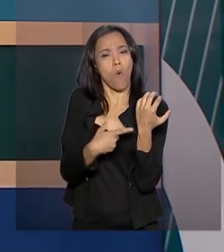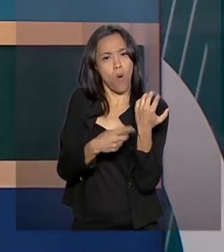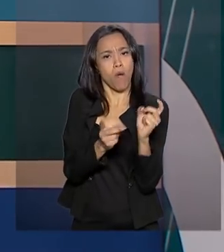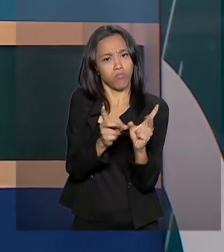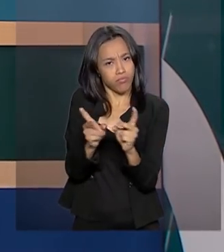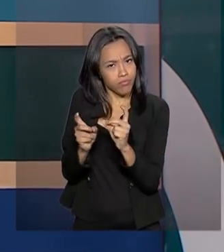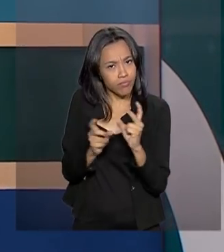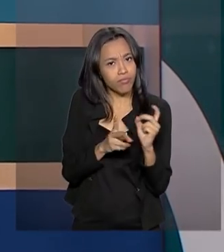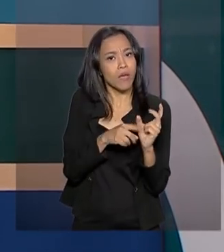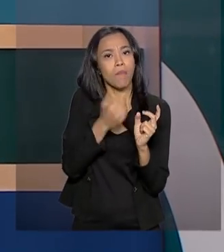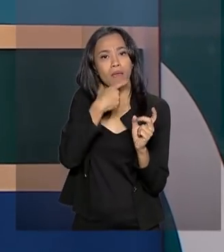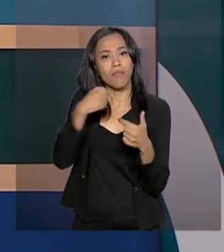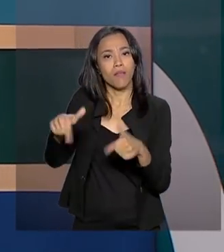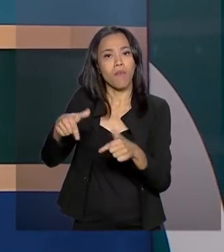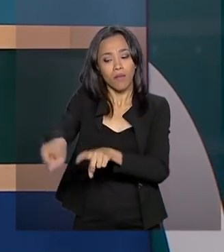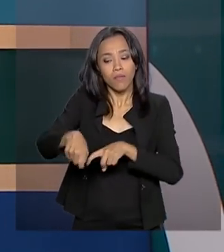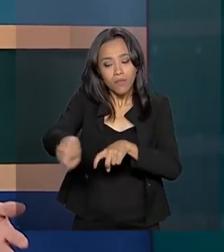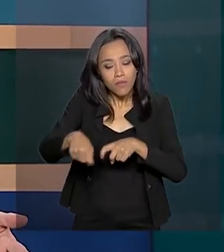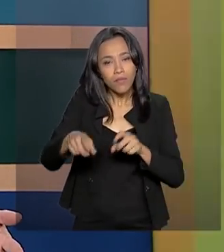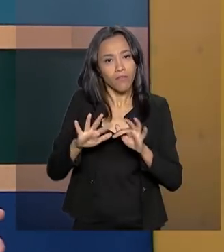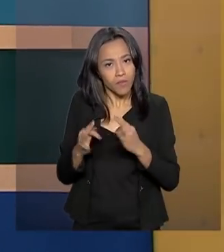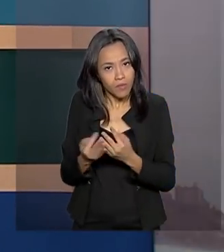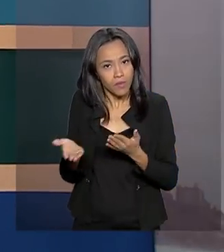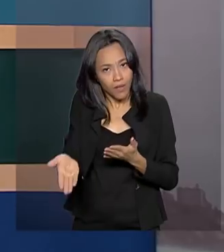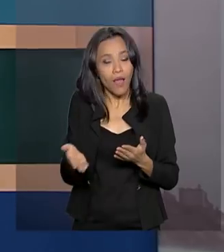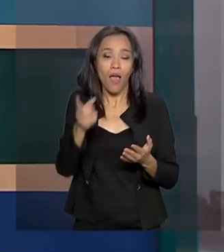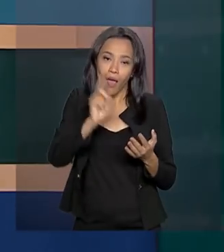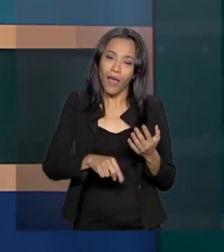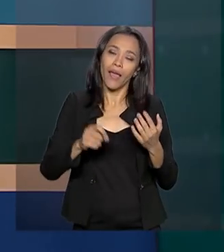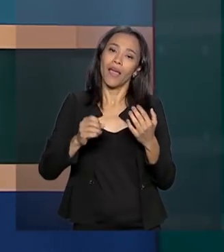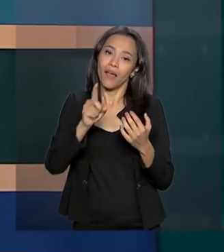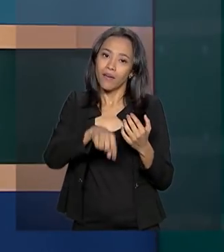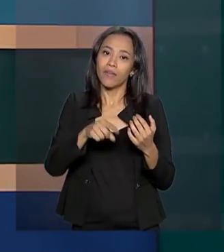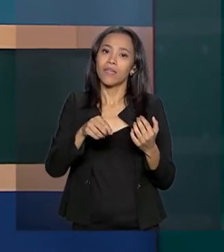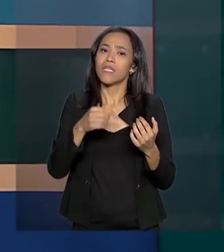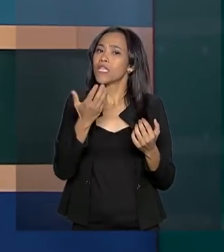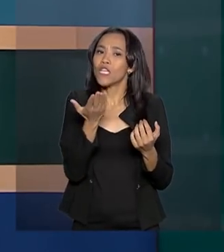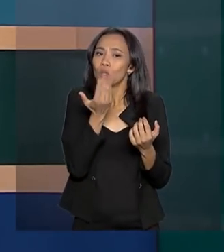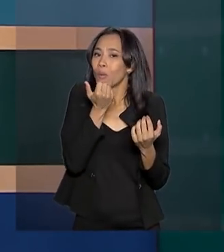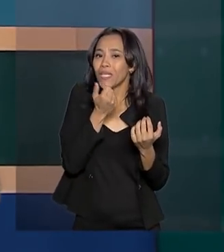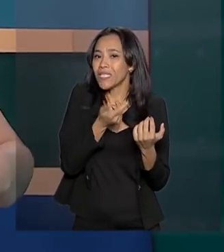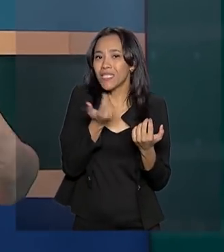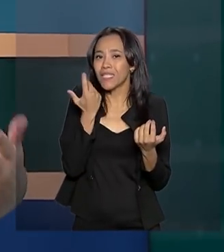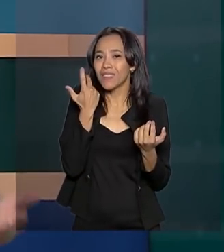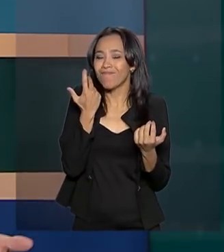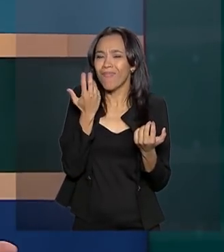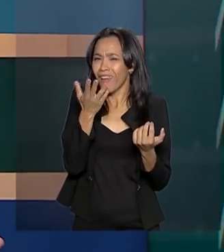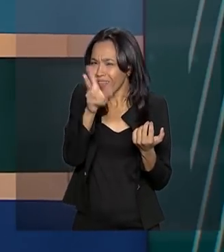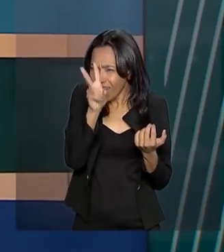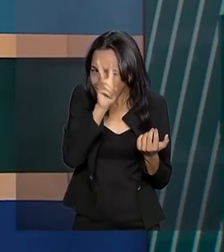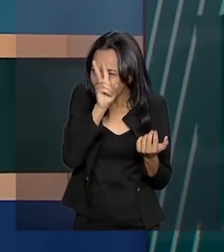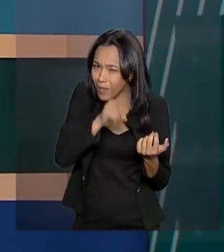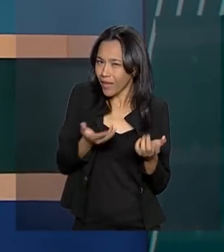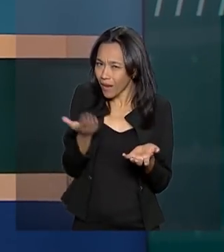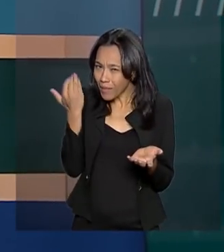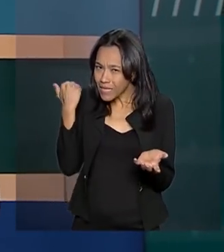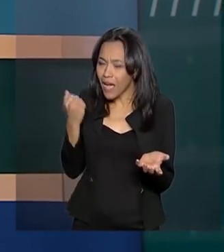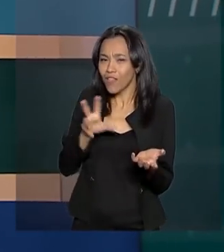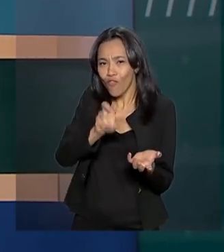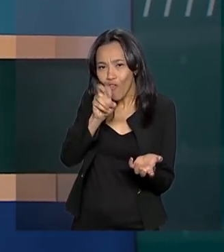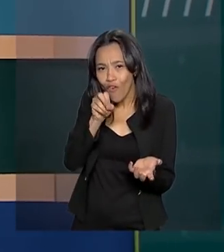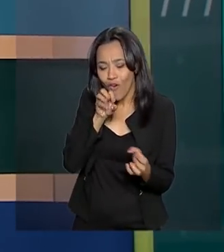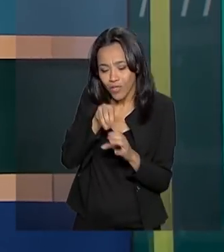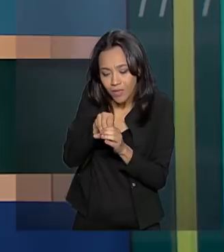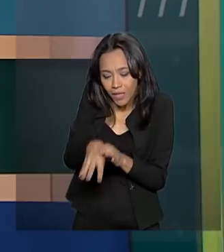cultivo para agricultores familiares. Eu estou falando das plantas alimentícias não convencionais, aquelas que eram cultivadas pelos